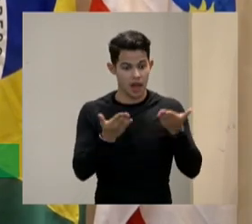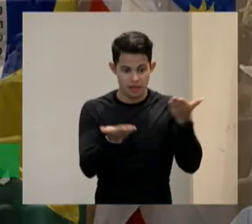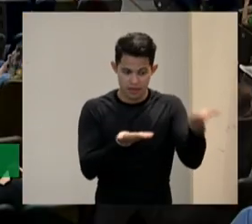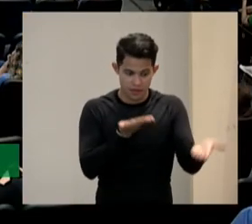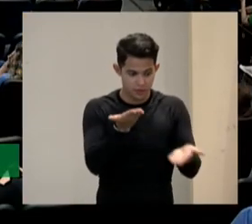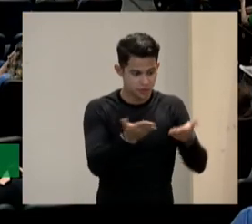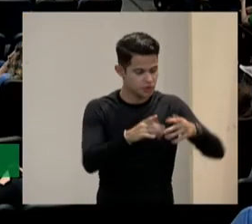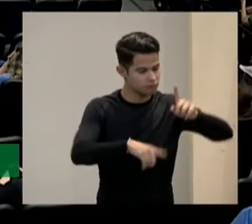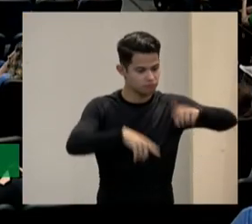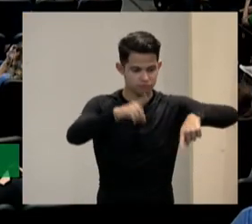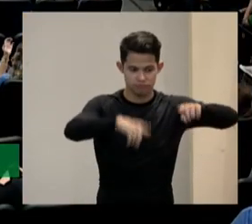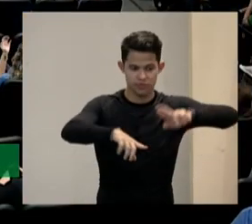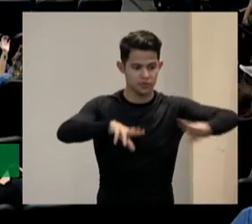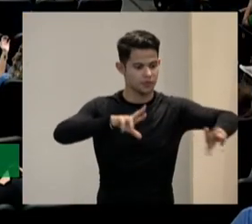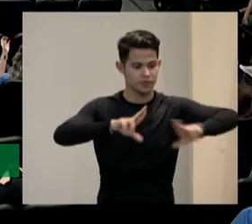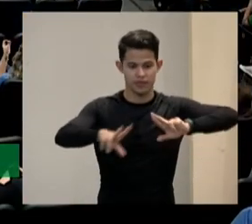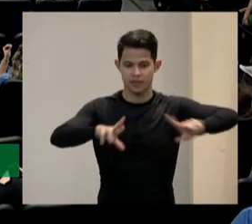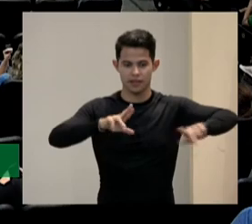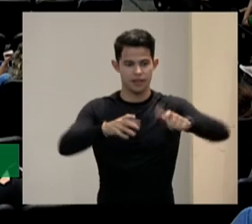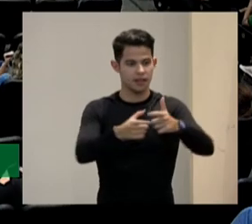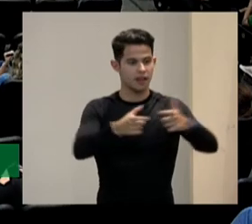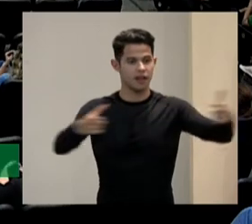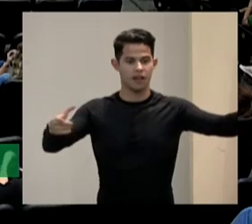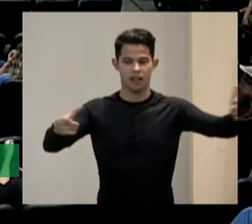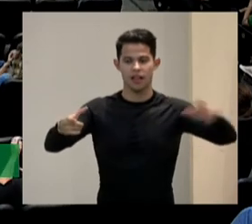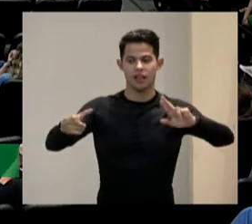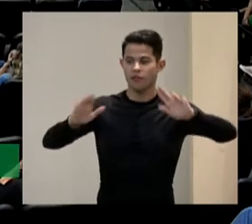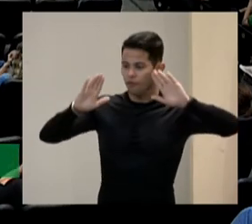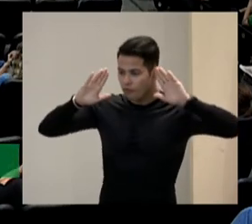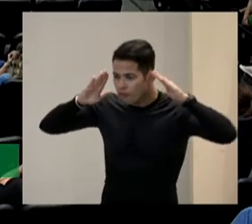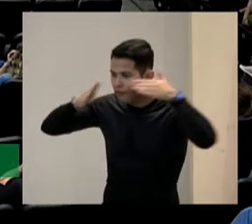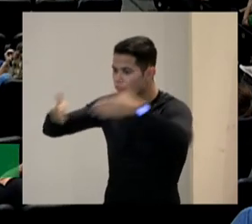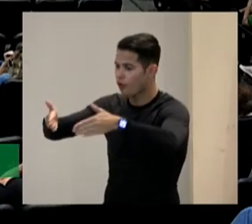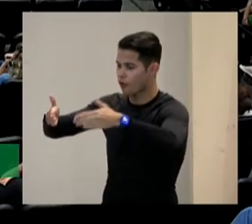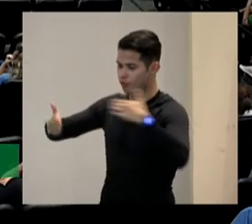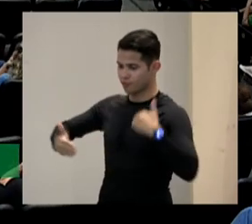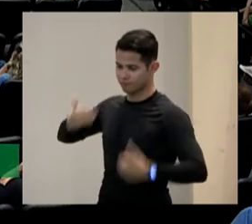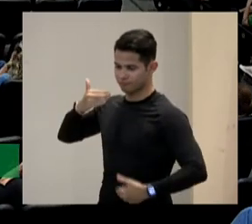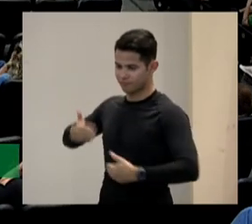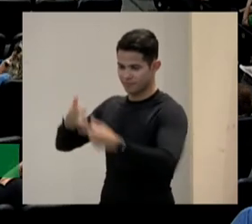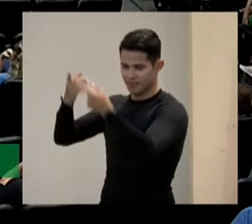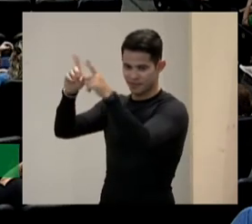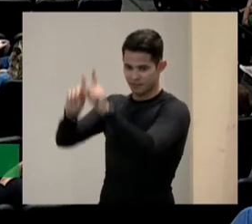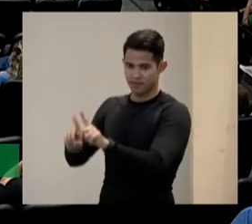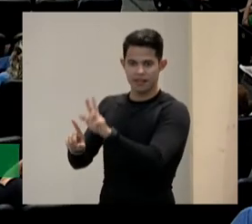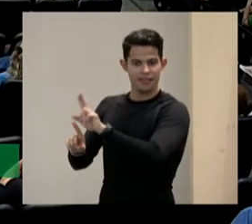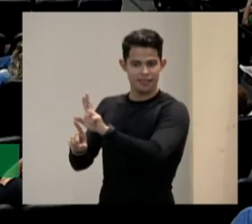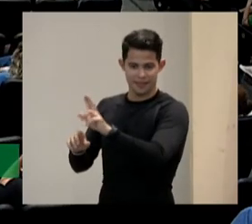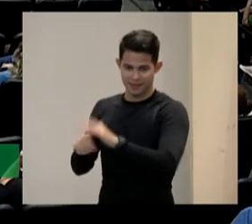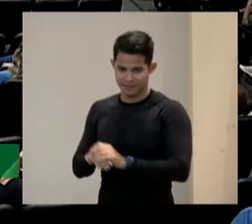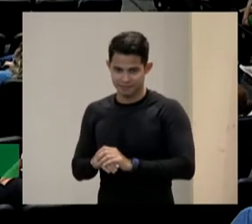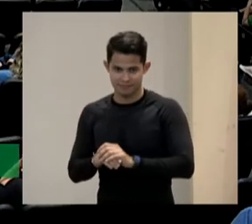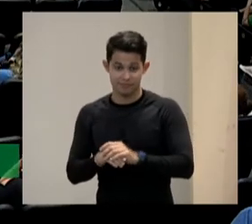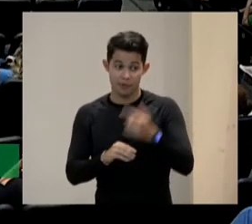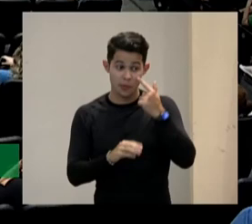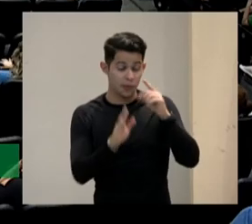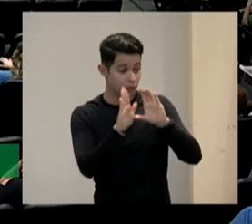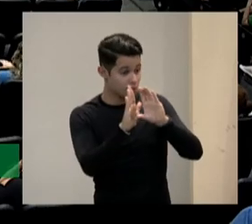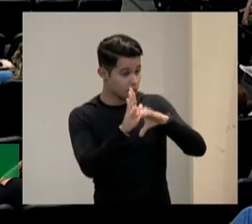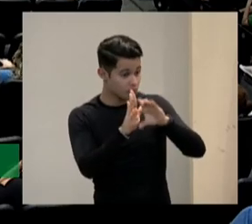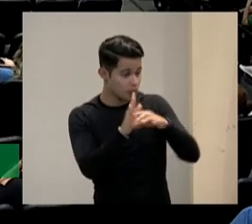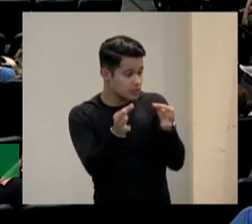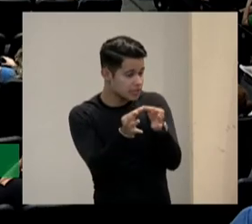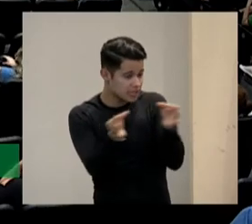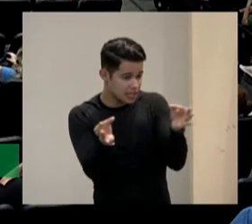diversidade mais ampla que simplesmente a diversidade para a qual foi criada e este é o conceito que eu quero levar para vocês é conceito bem